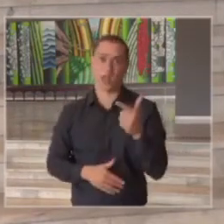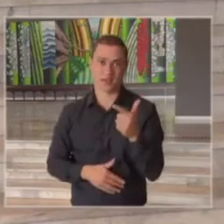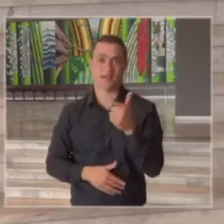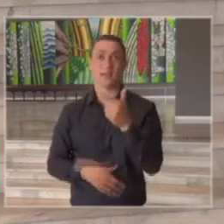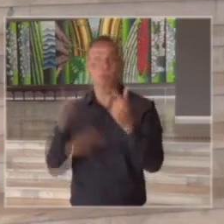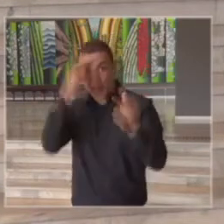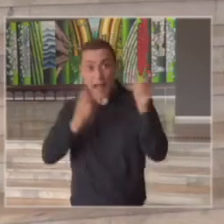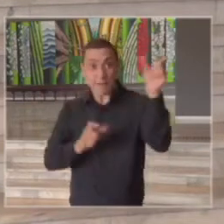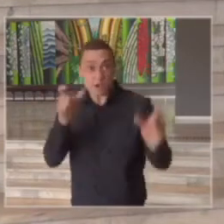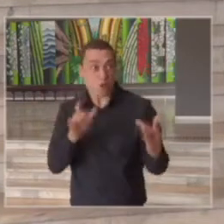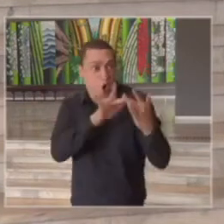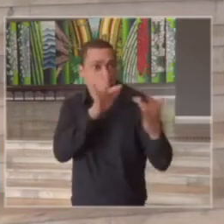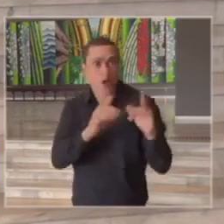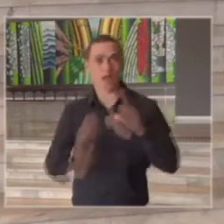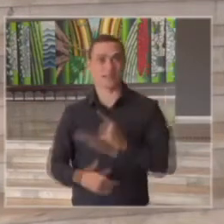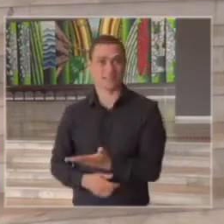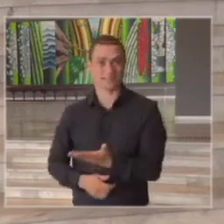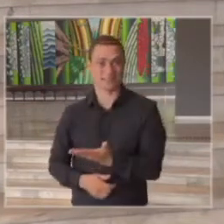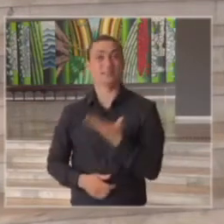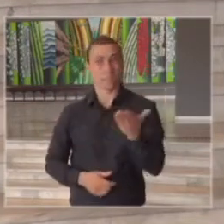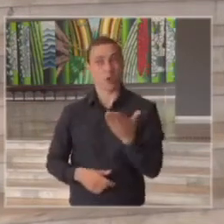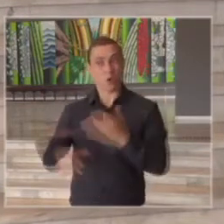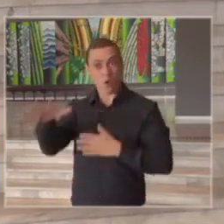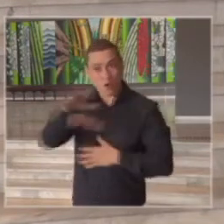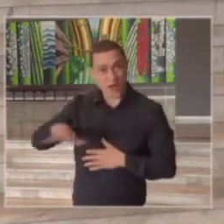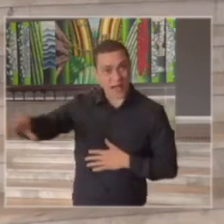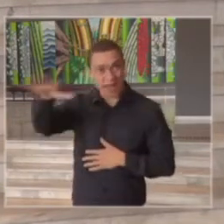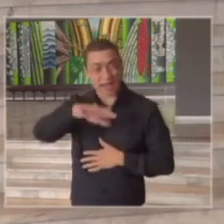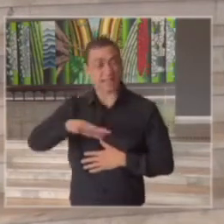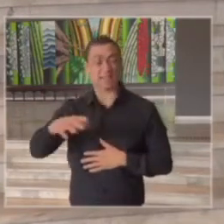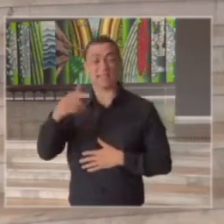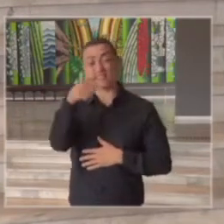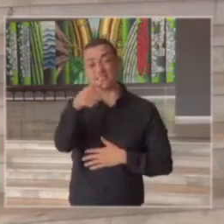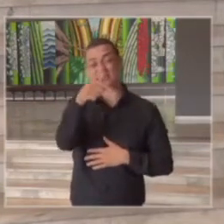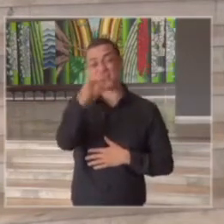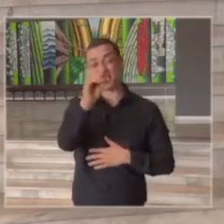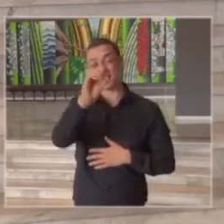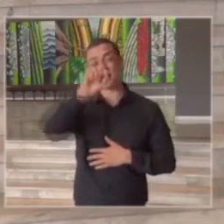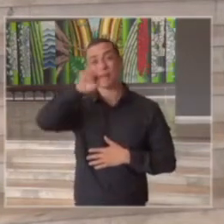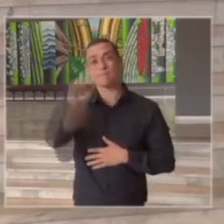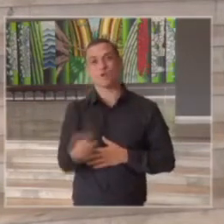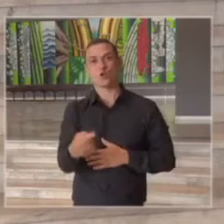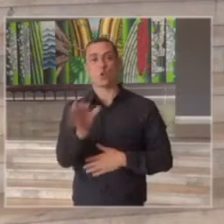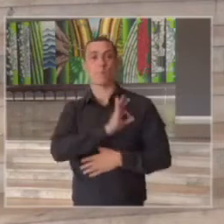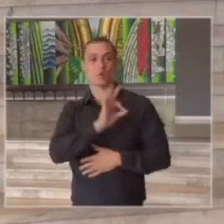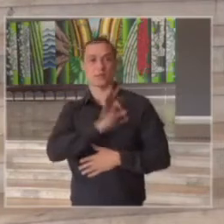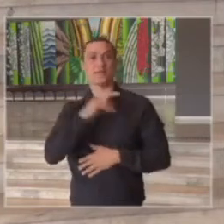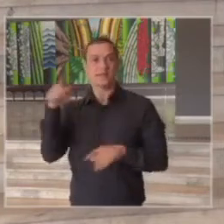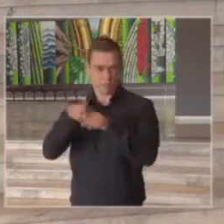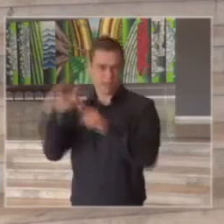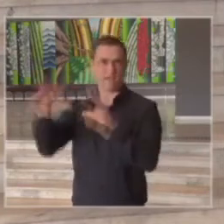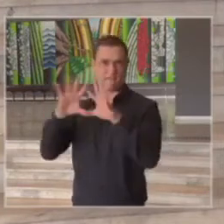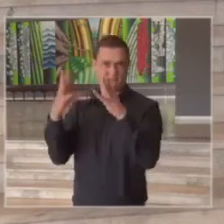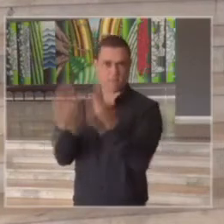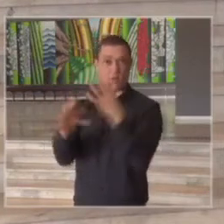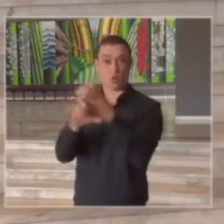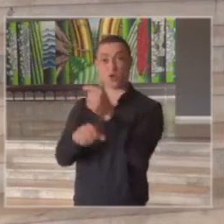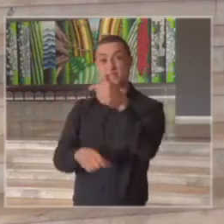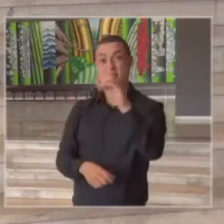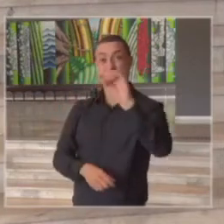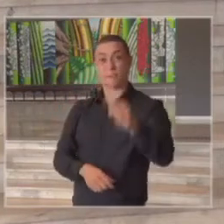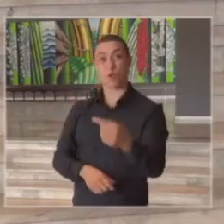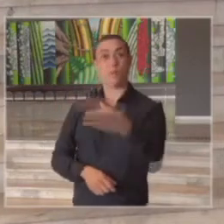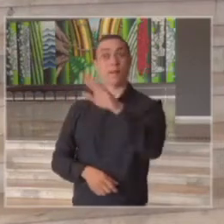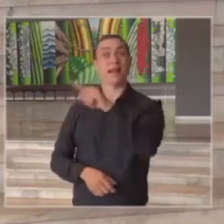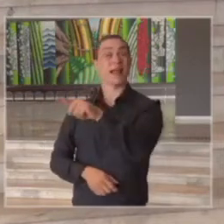com as pessoas então na população que foi estudada foram mais de 70 mil policiais e seus familiares nós tivemos